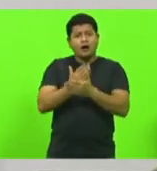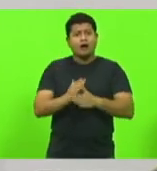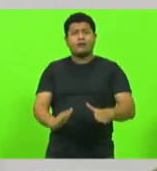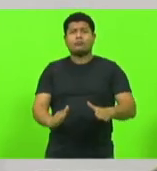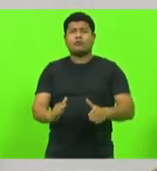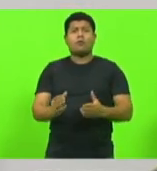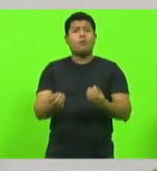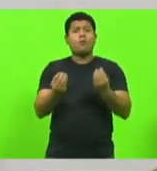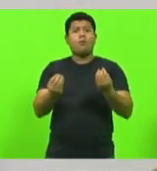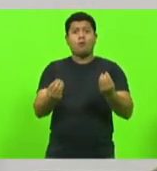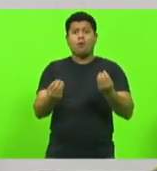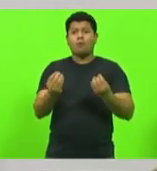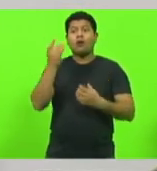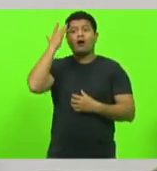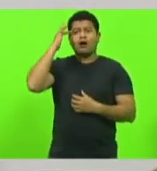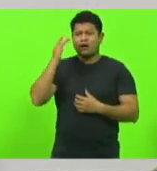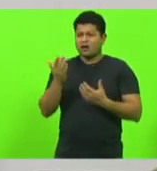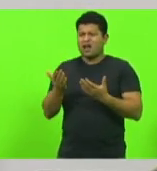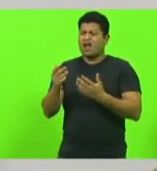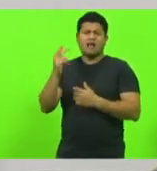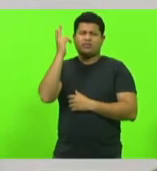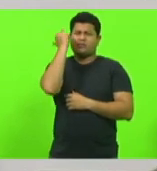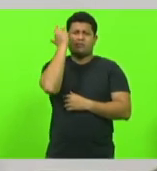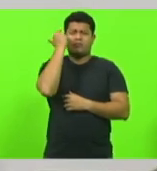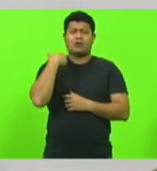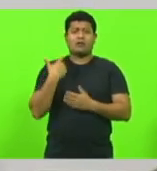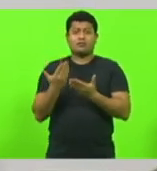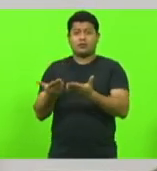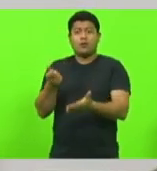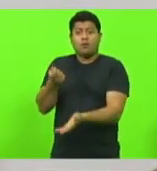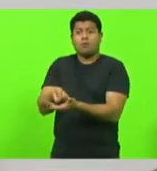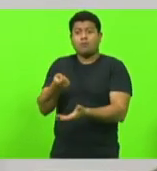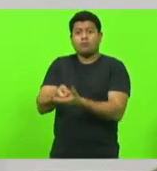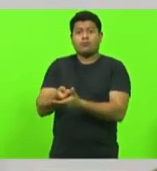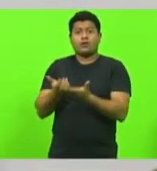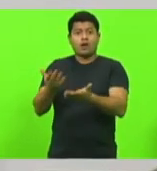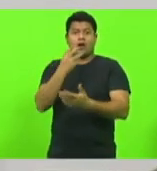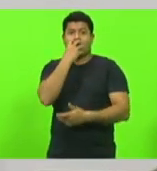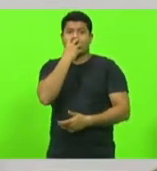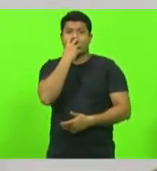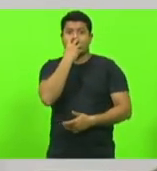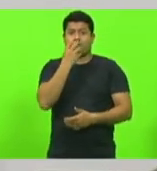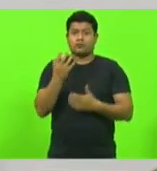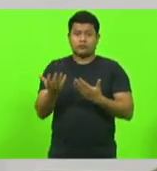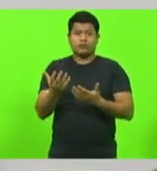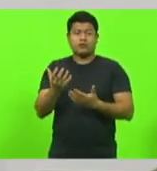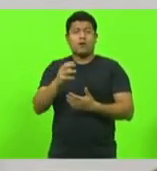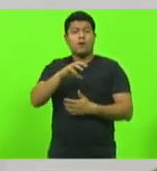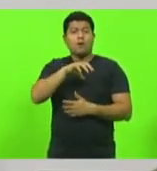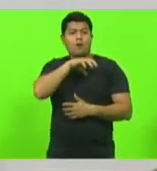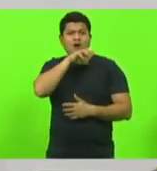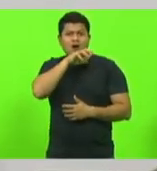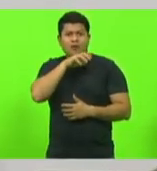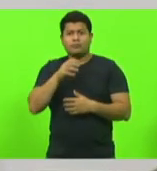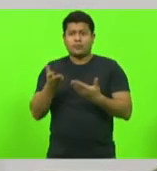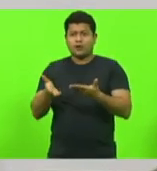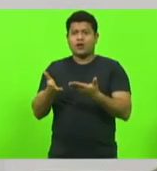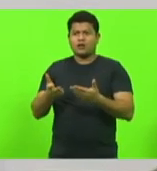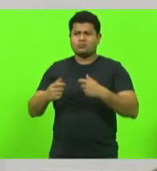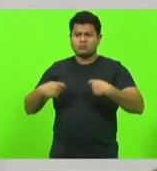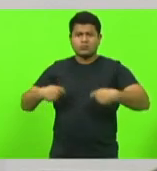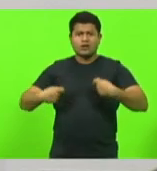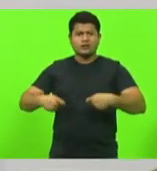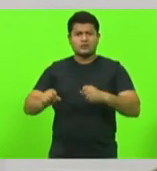normal uma atividade em que você obriga um animal a exceder os seus limites e as